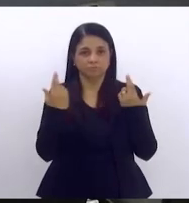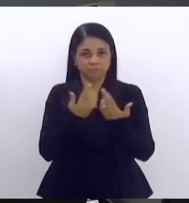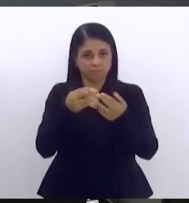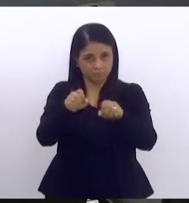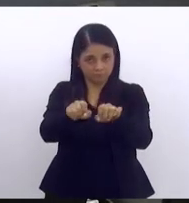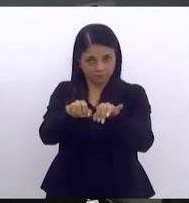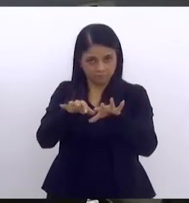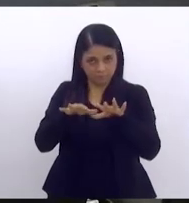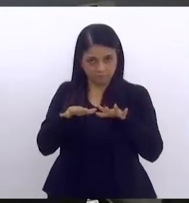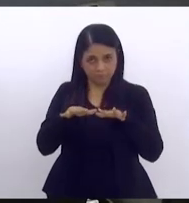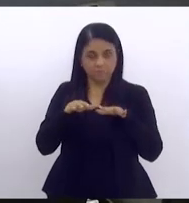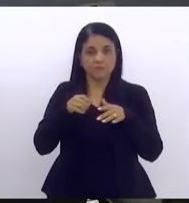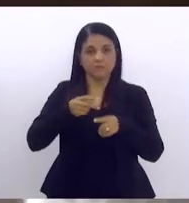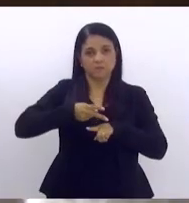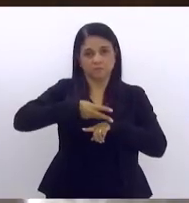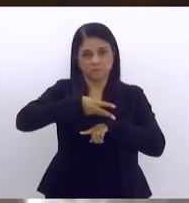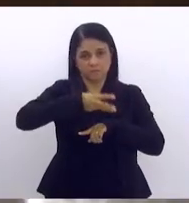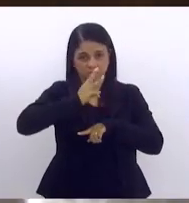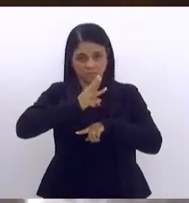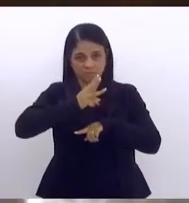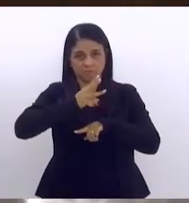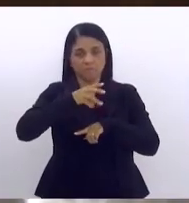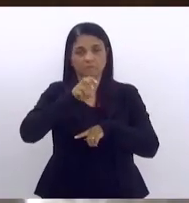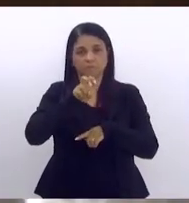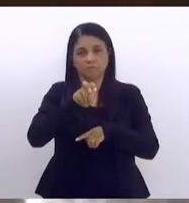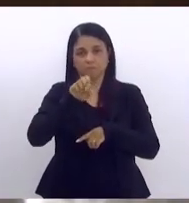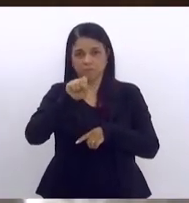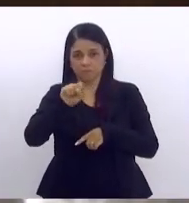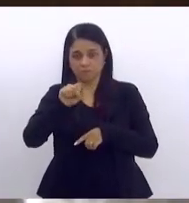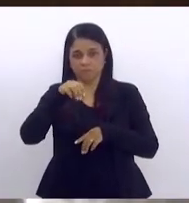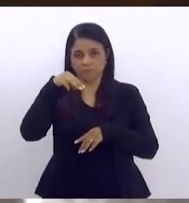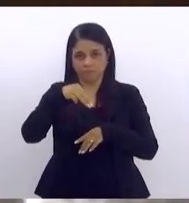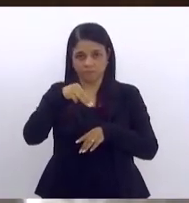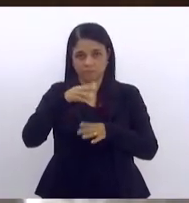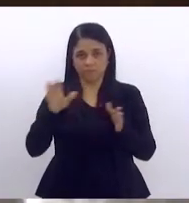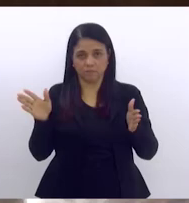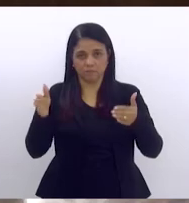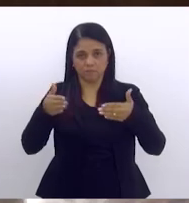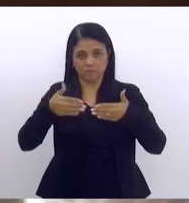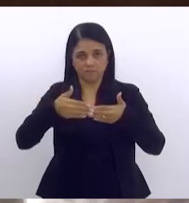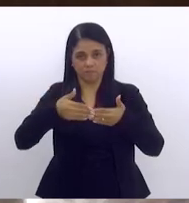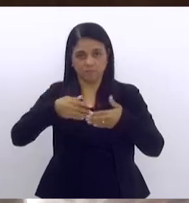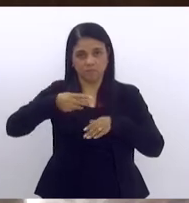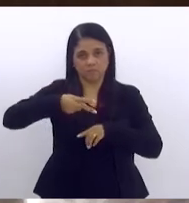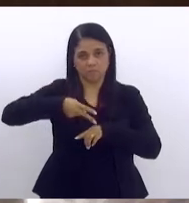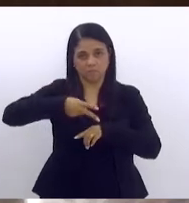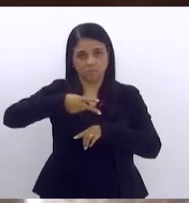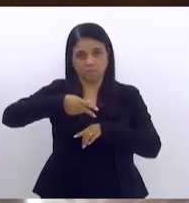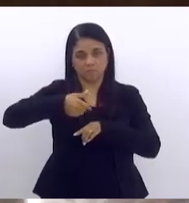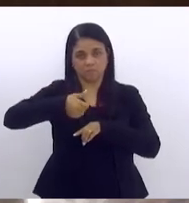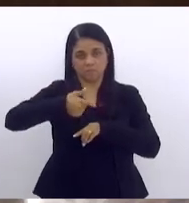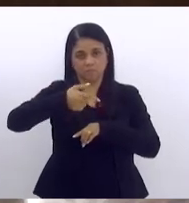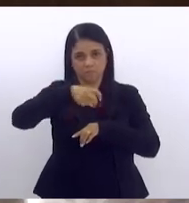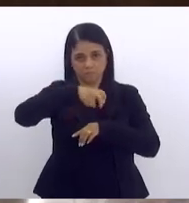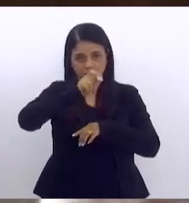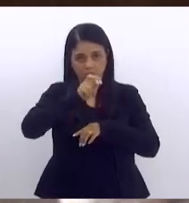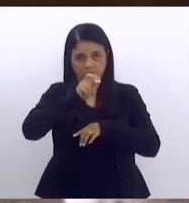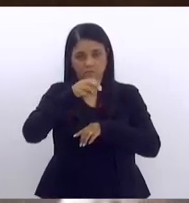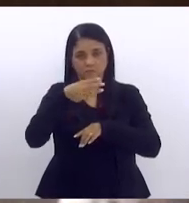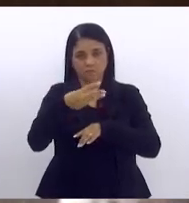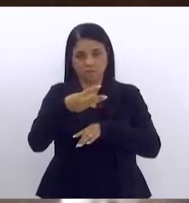inicia às 15 horas e 58 minutos e foi encerrada às 17 horas e 25 minutos.